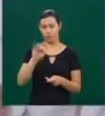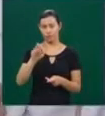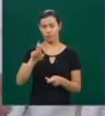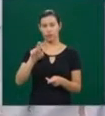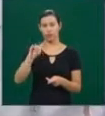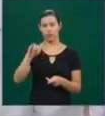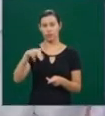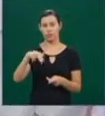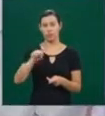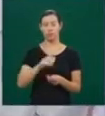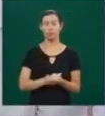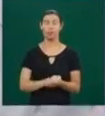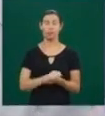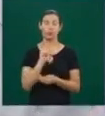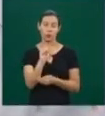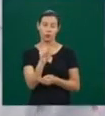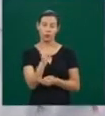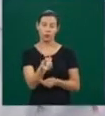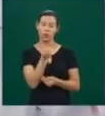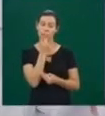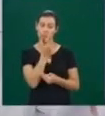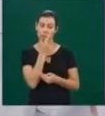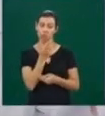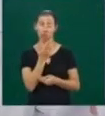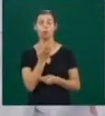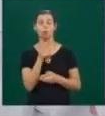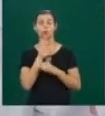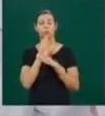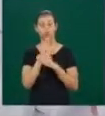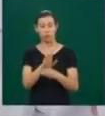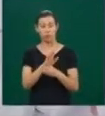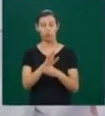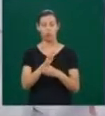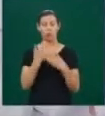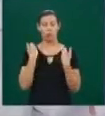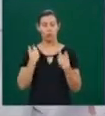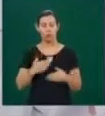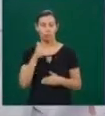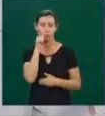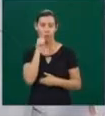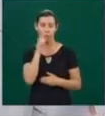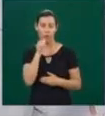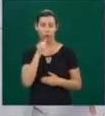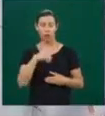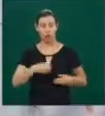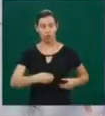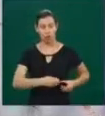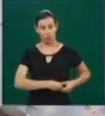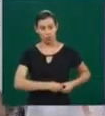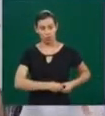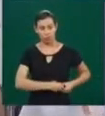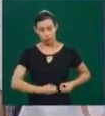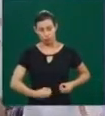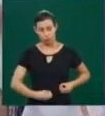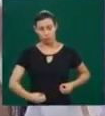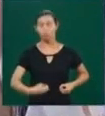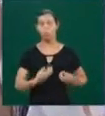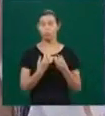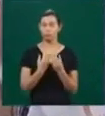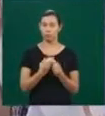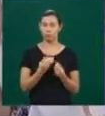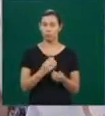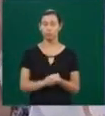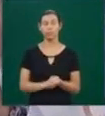nós vamos acompanhar o crescimento de um até mais, até dois, três folículos e vamos saber até o